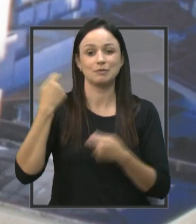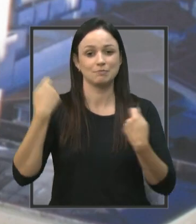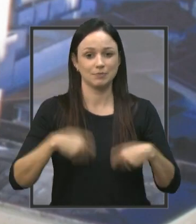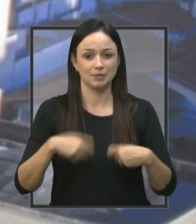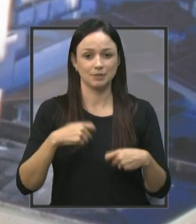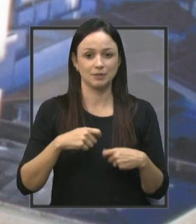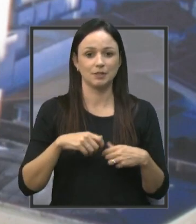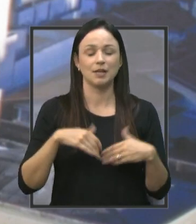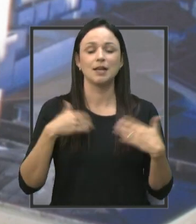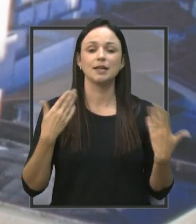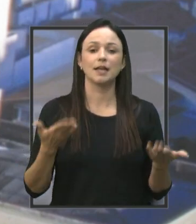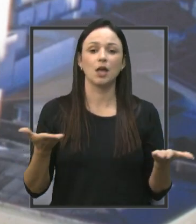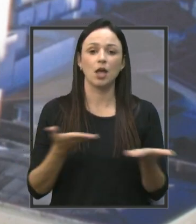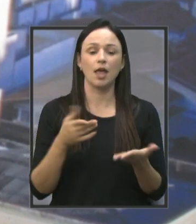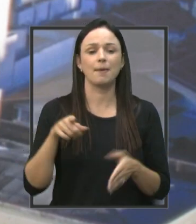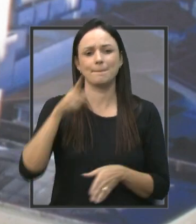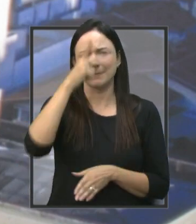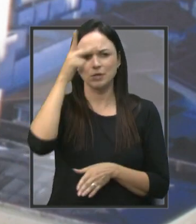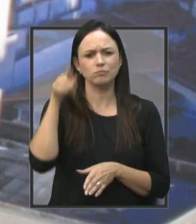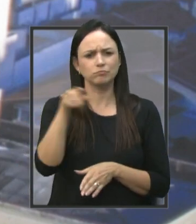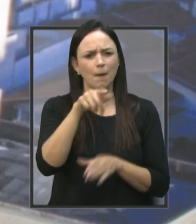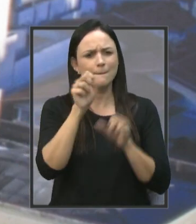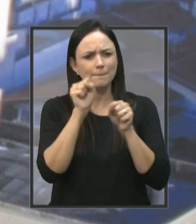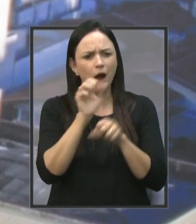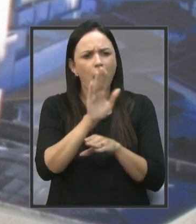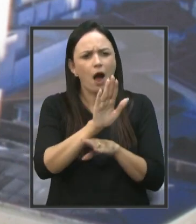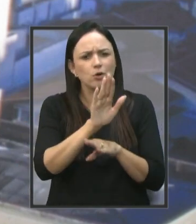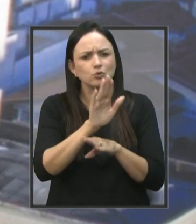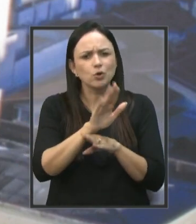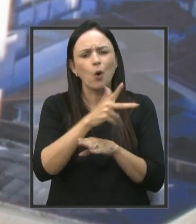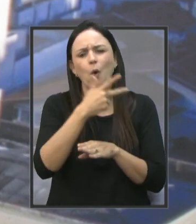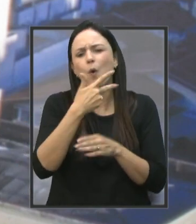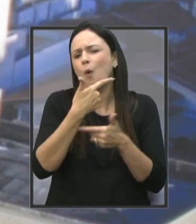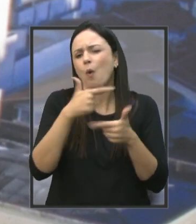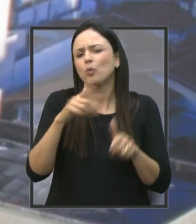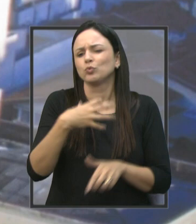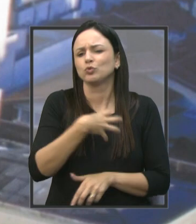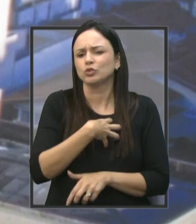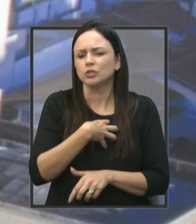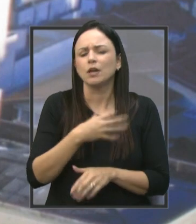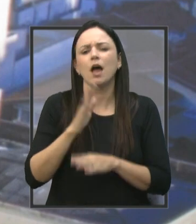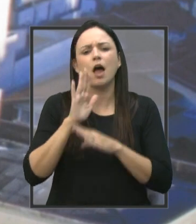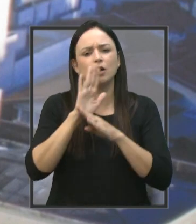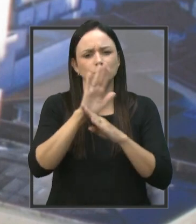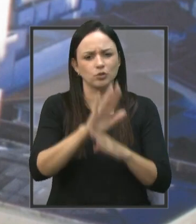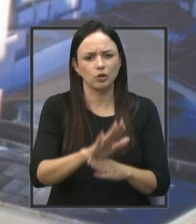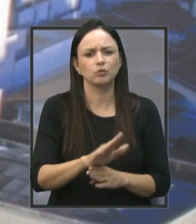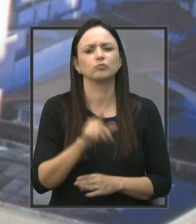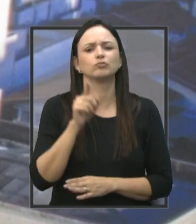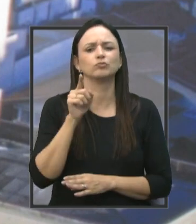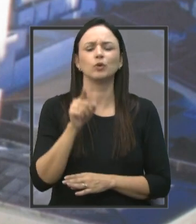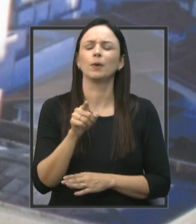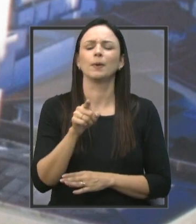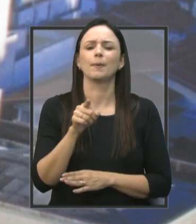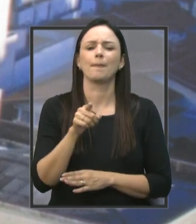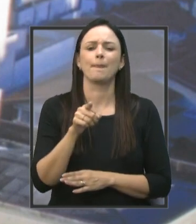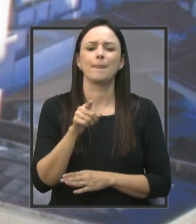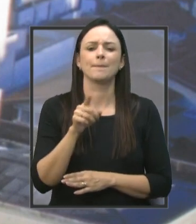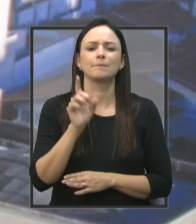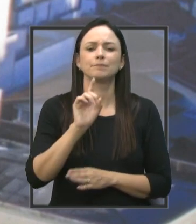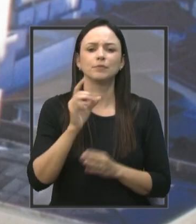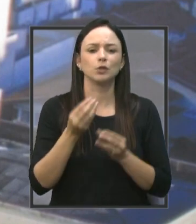quem puder agir, ajudar o abrigo São Lourenço de outras formas, ajuda que você estará, não